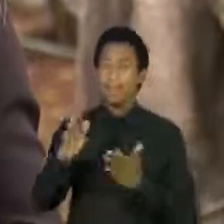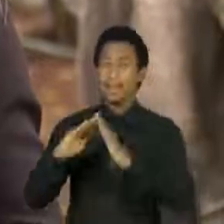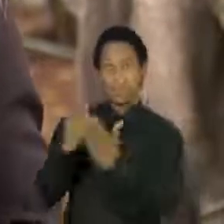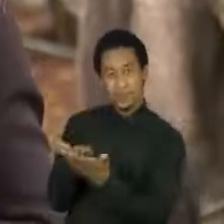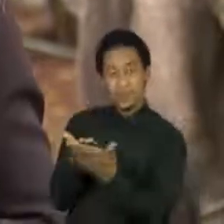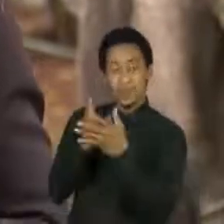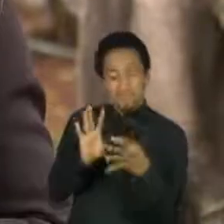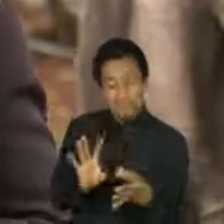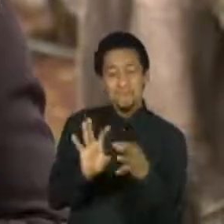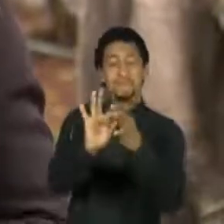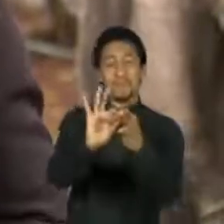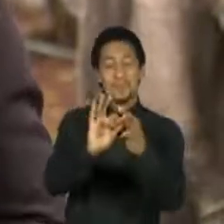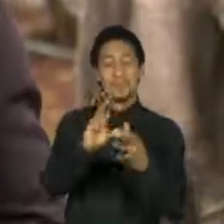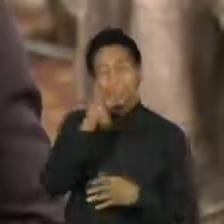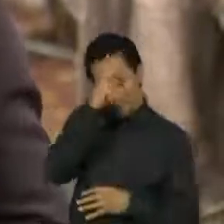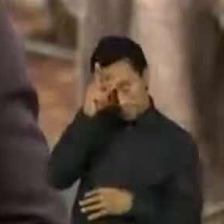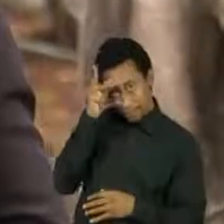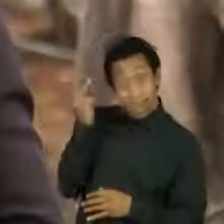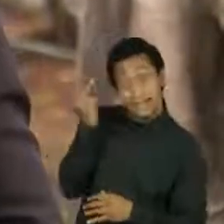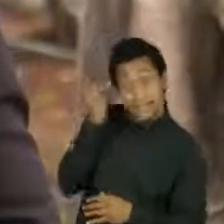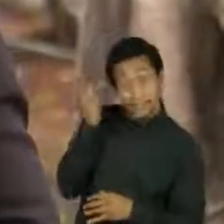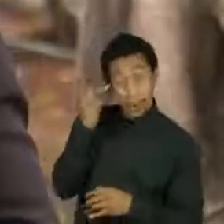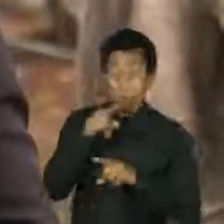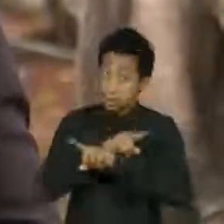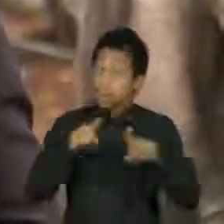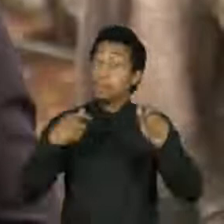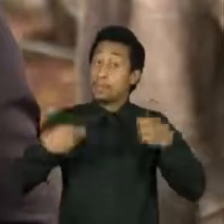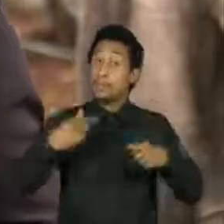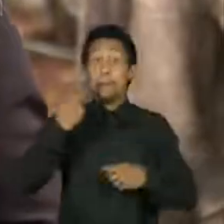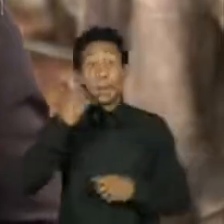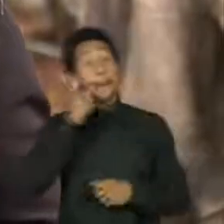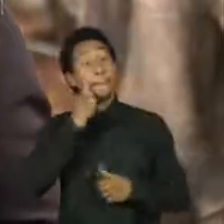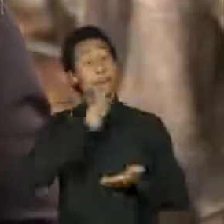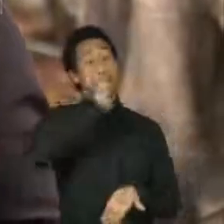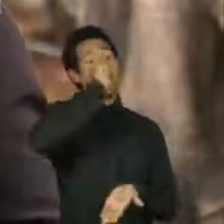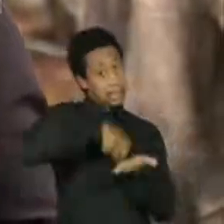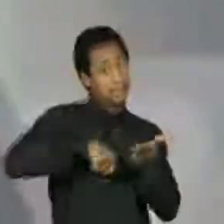autorização assinada por um responsável, de acordo com a disponibilidade de vagas.